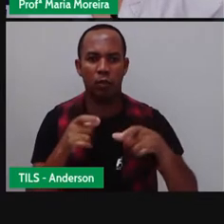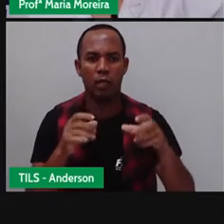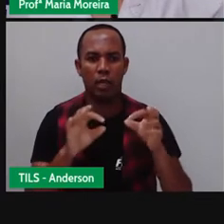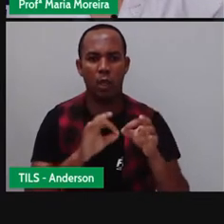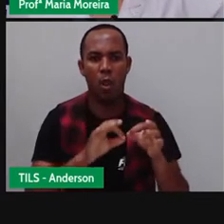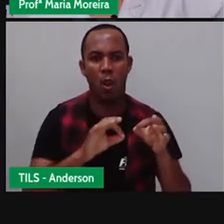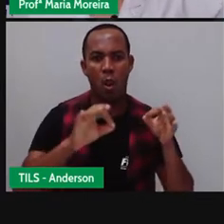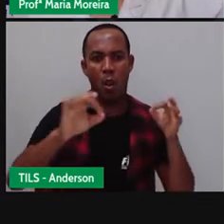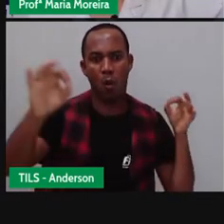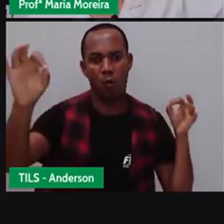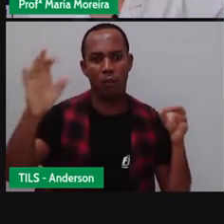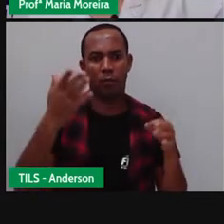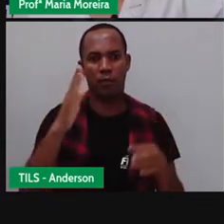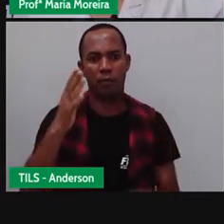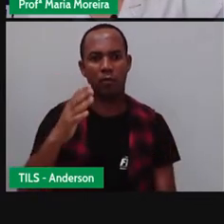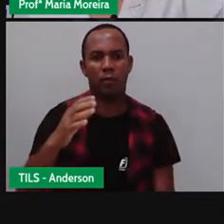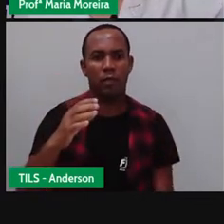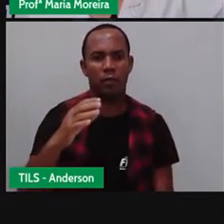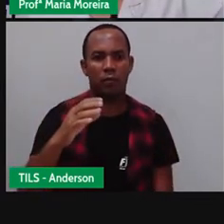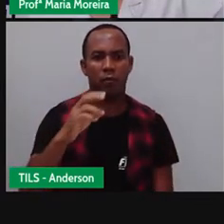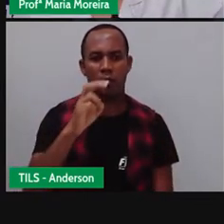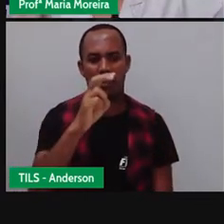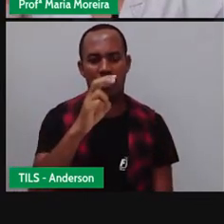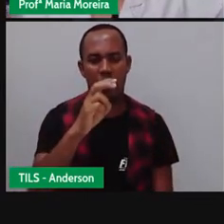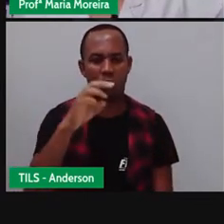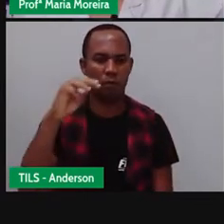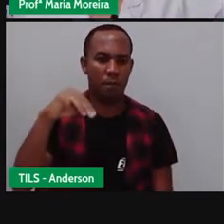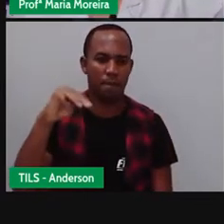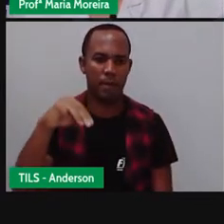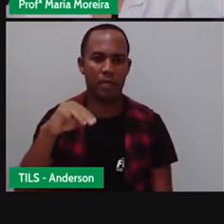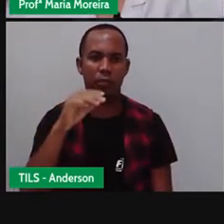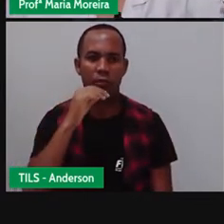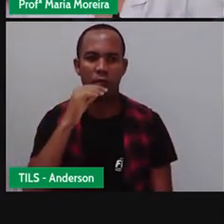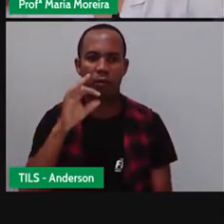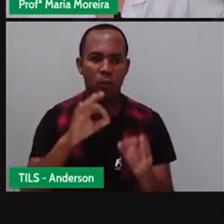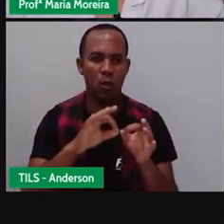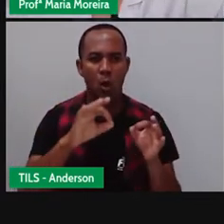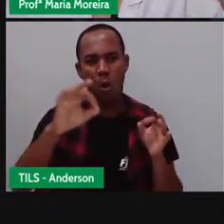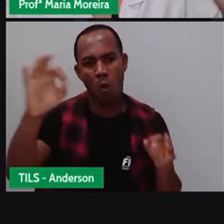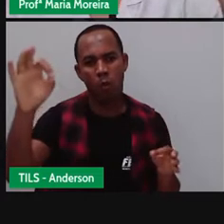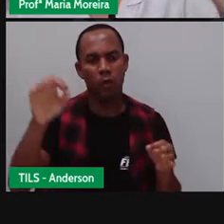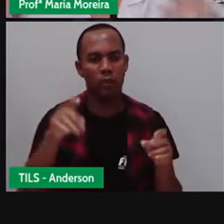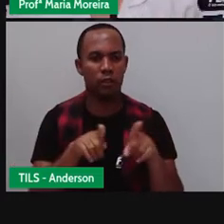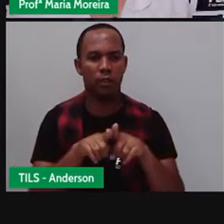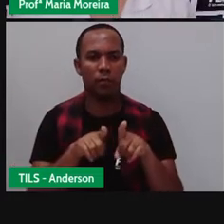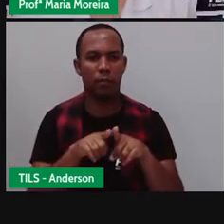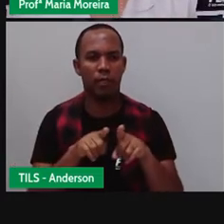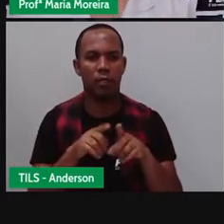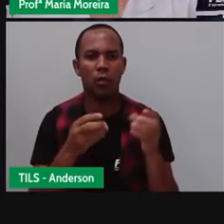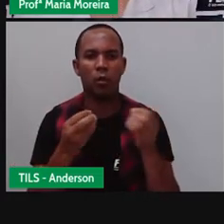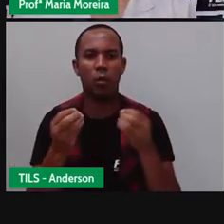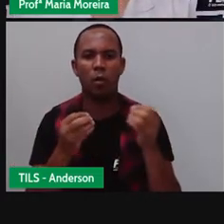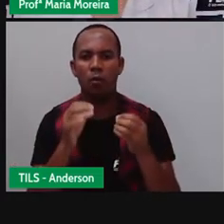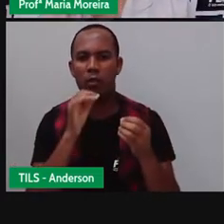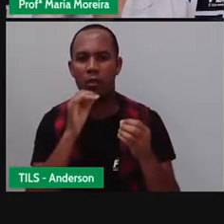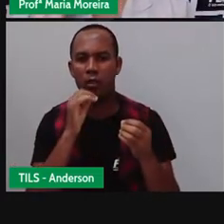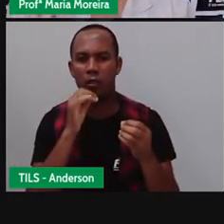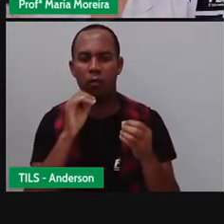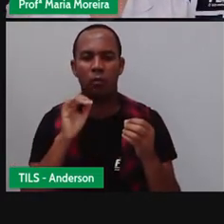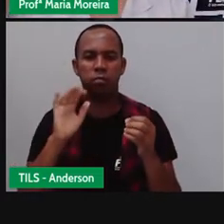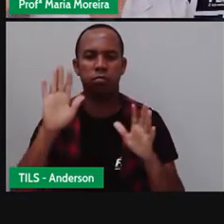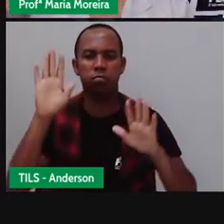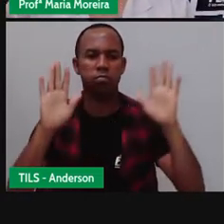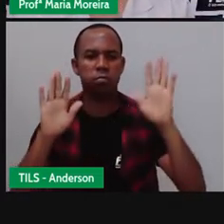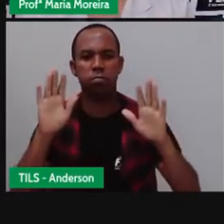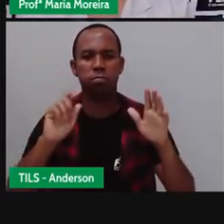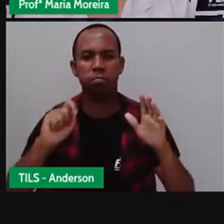Anderson, certo? E eu estava em uma das torres. E aí, eu passava uma mensagem, de acordo com a posição desses braços aí. E aí, tem